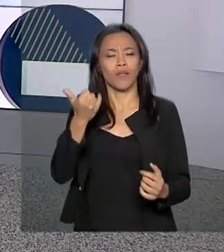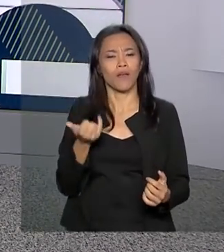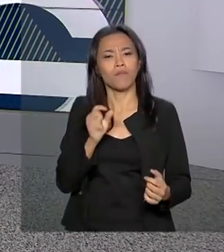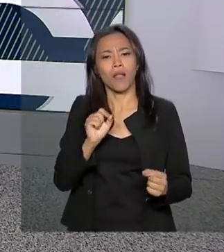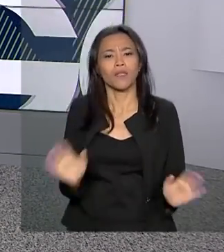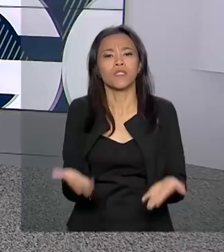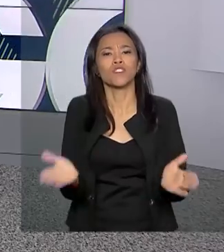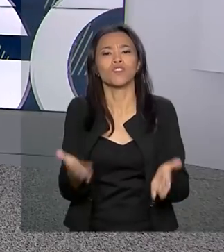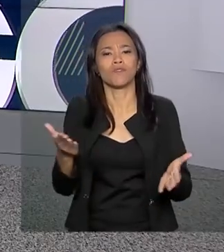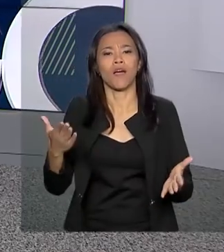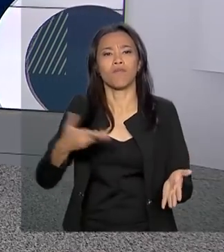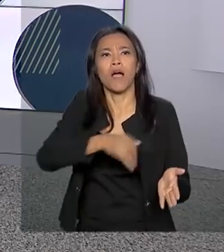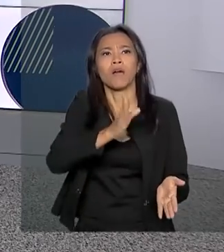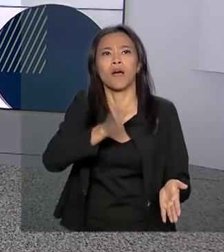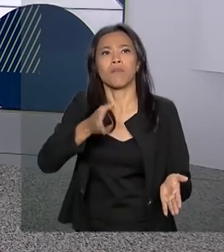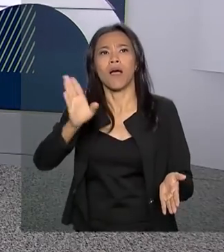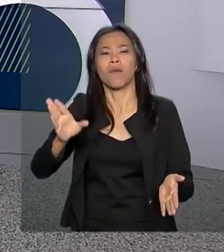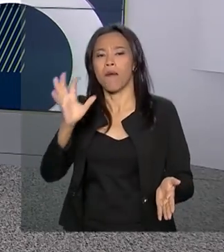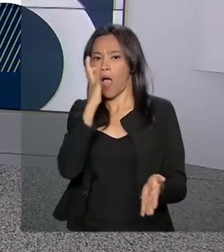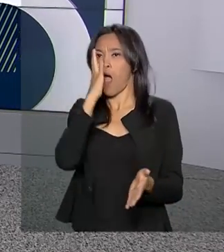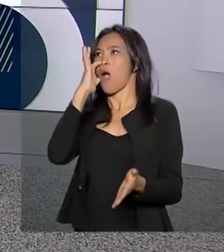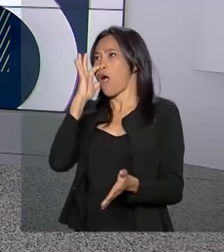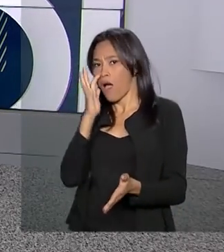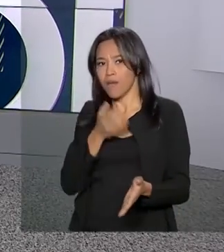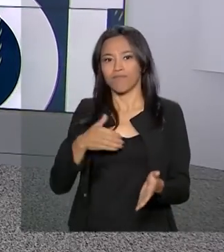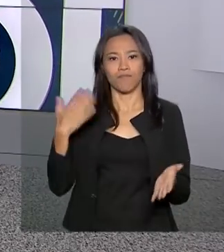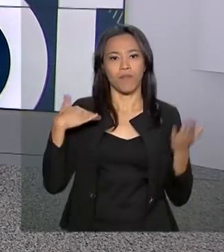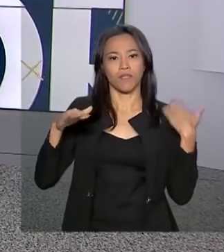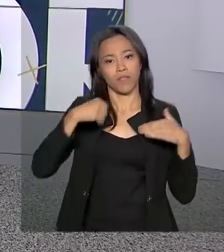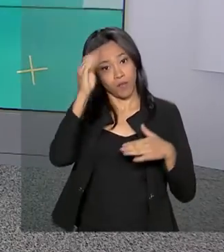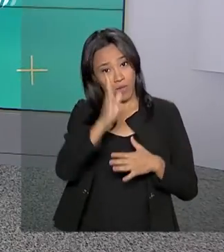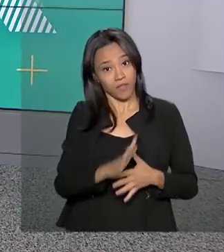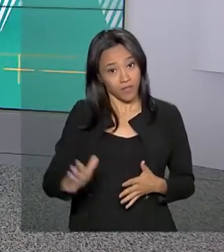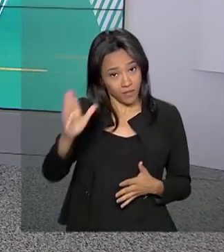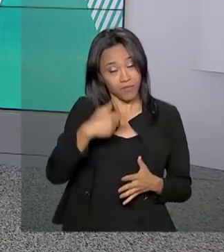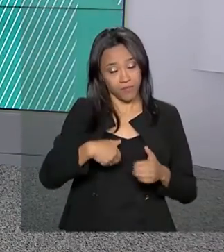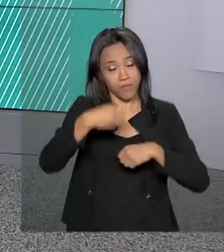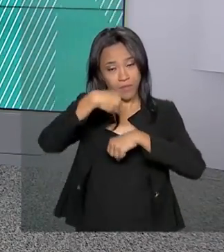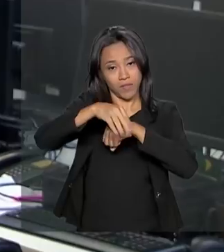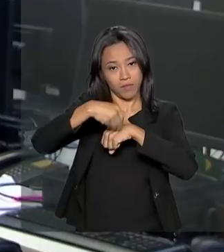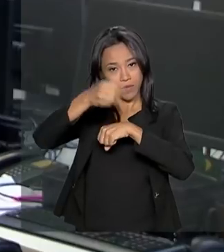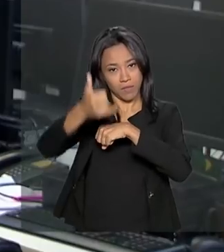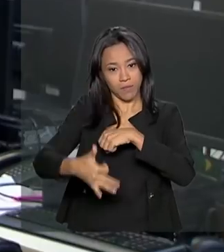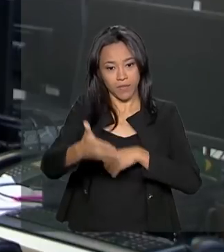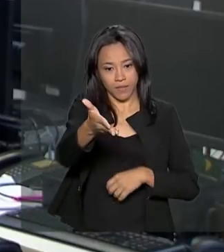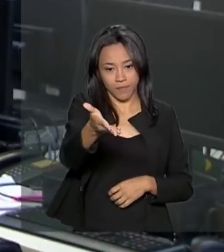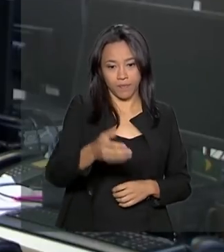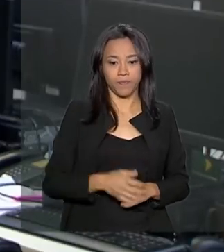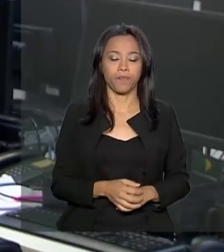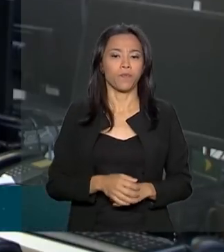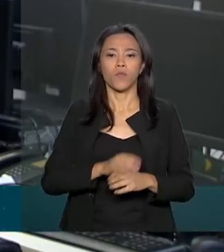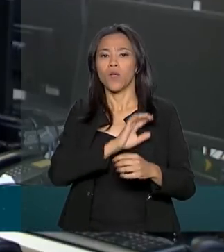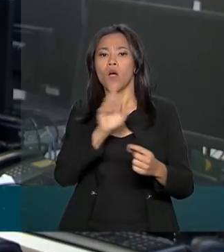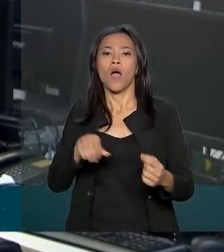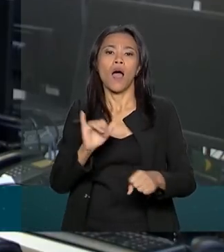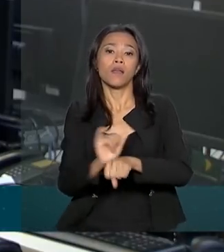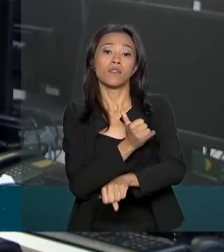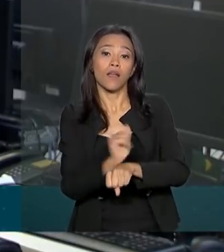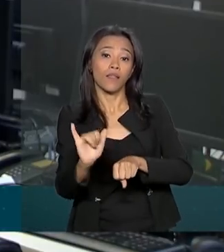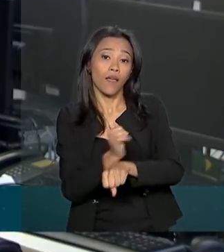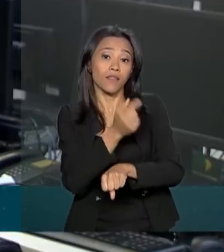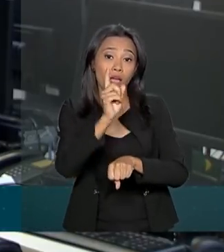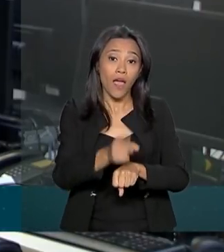país. De São Paulo, o repórter Dima Soldi tem as informações pra gente. A ação é focada nos atrativos